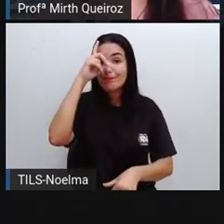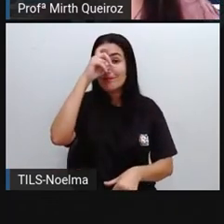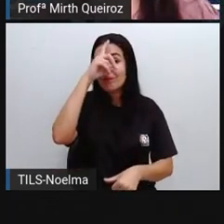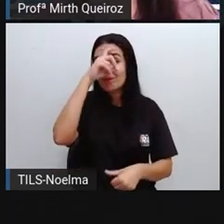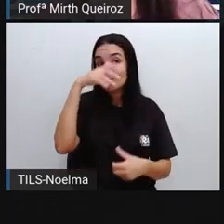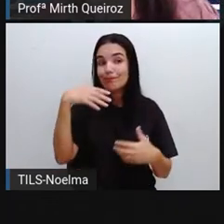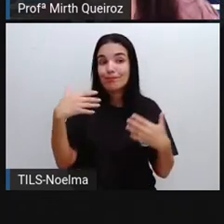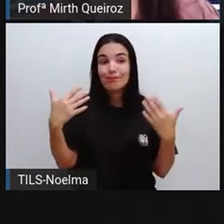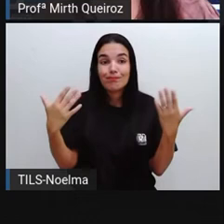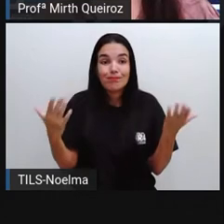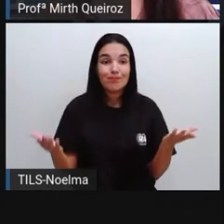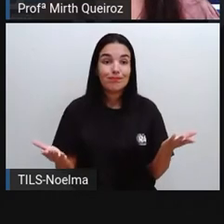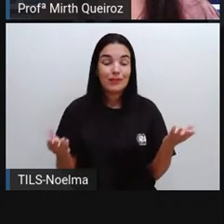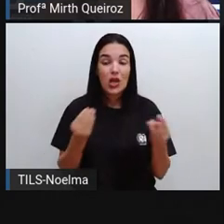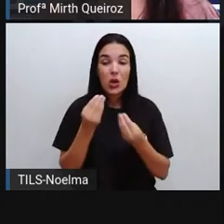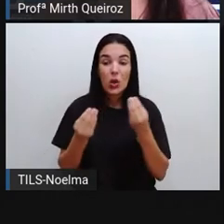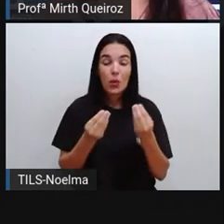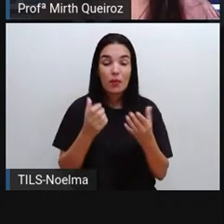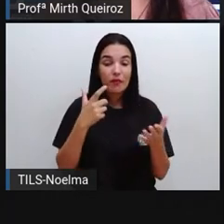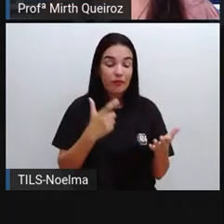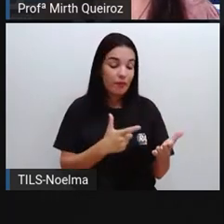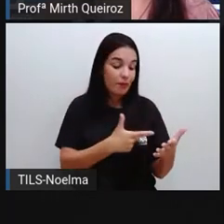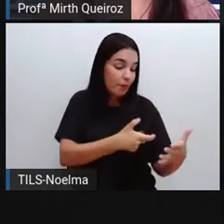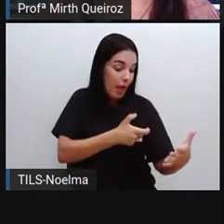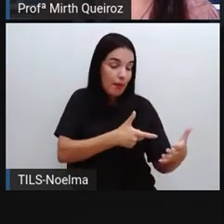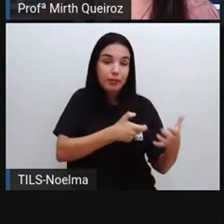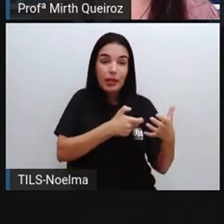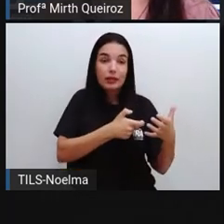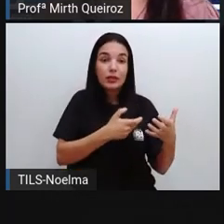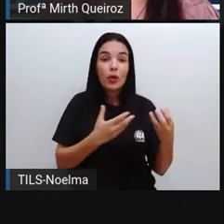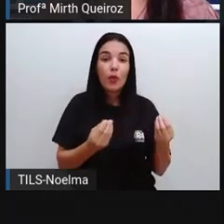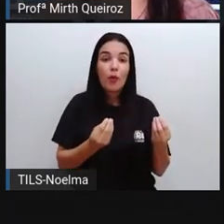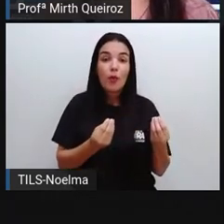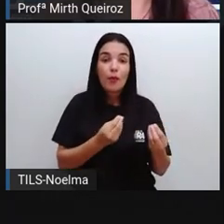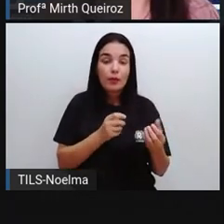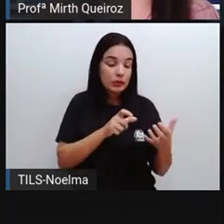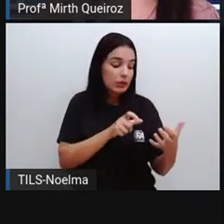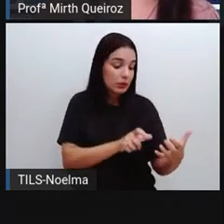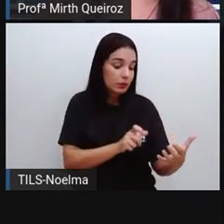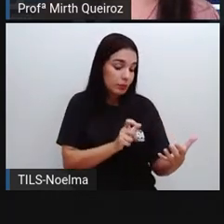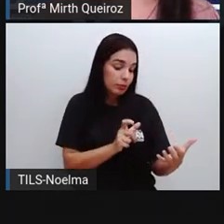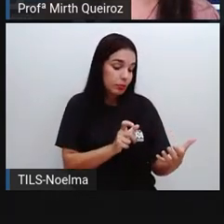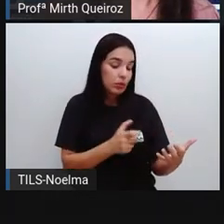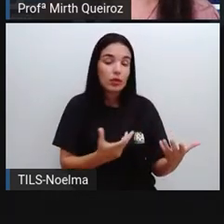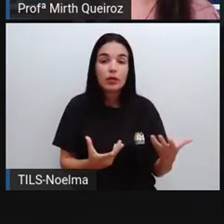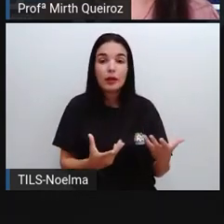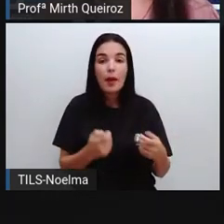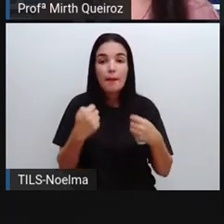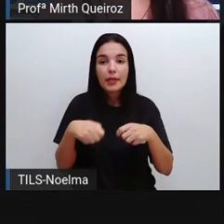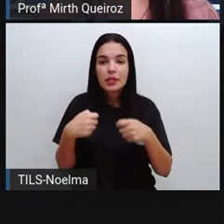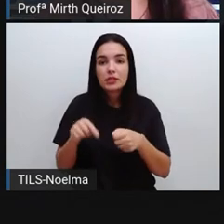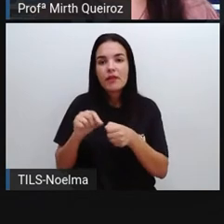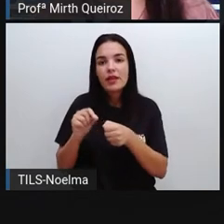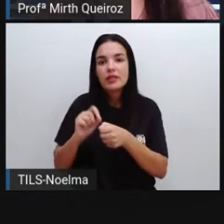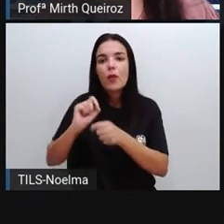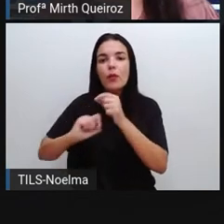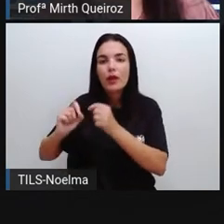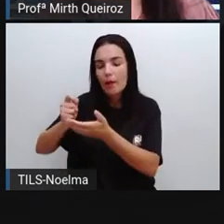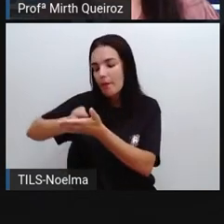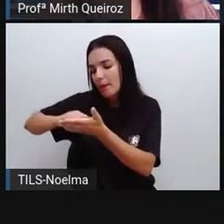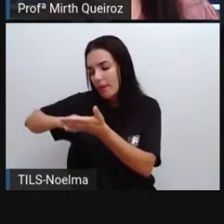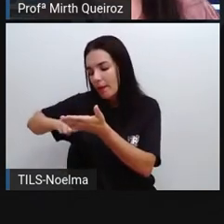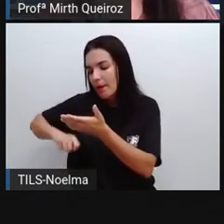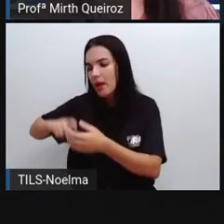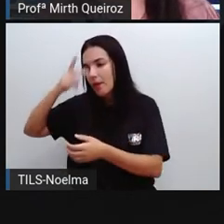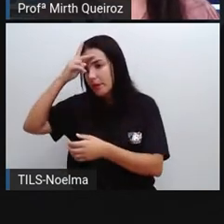o leiturista, ele vai registrar uma ocorrência para tratar do assunto. O cliente, então, ele vai receber